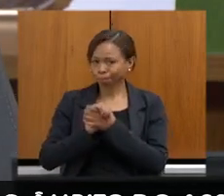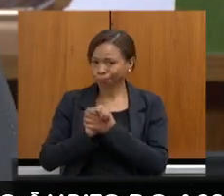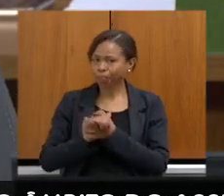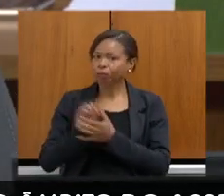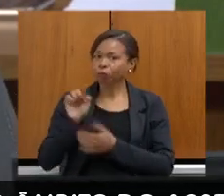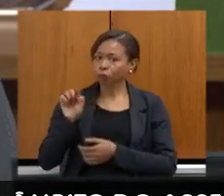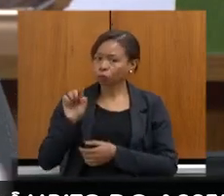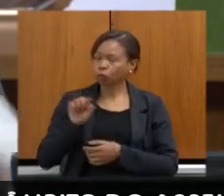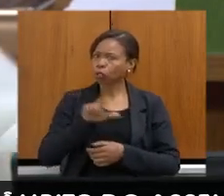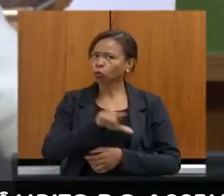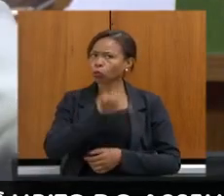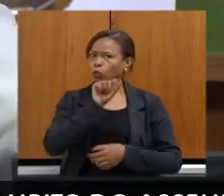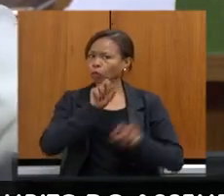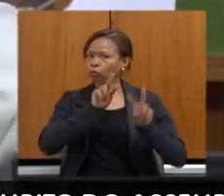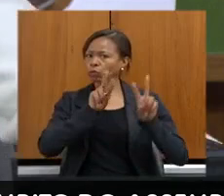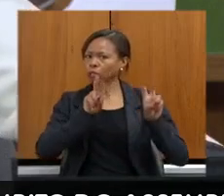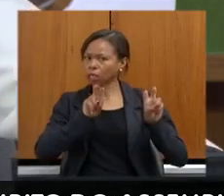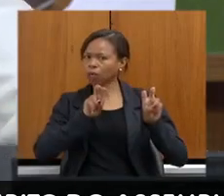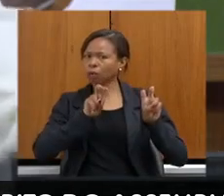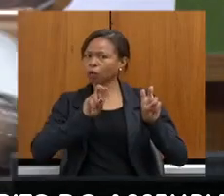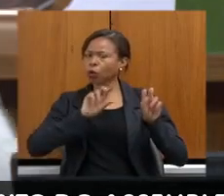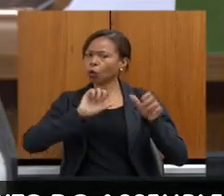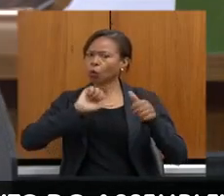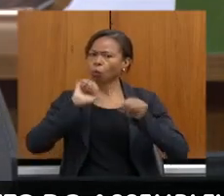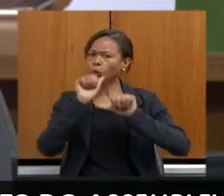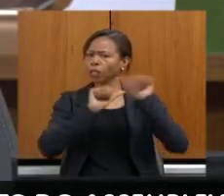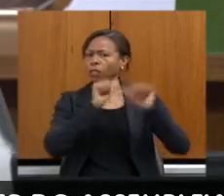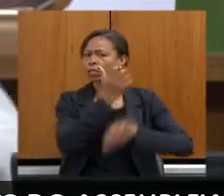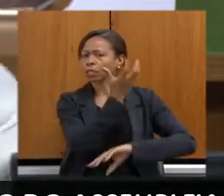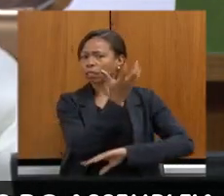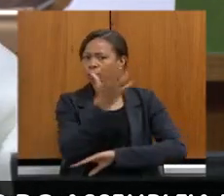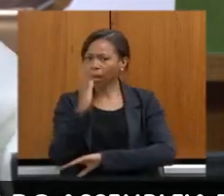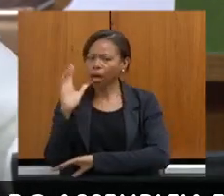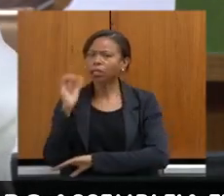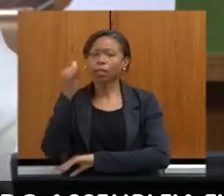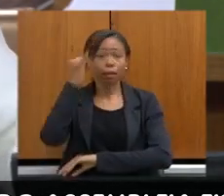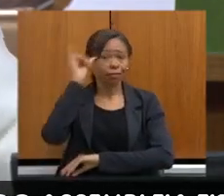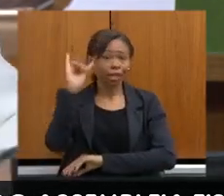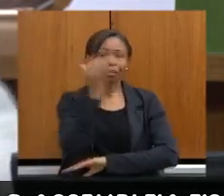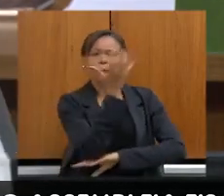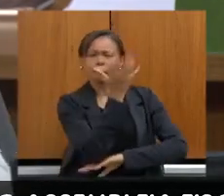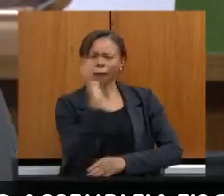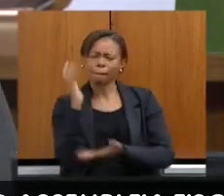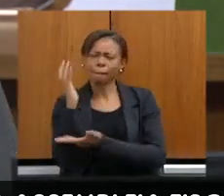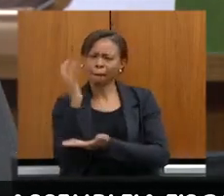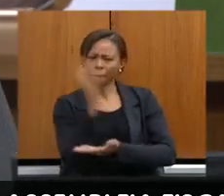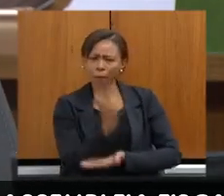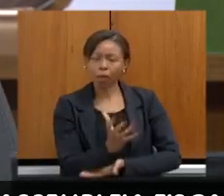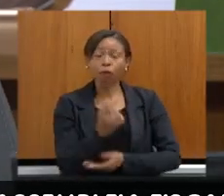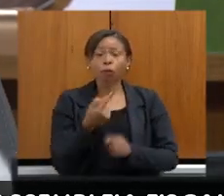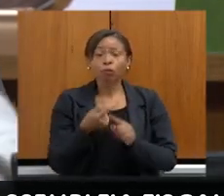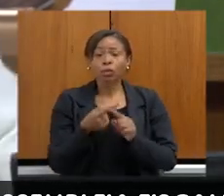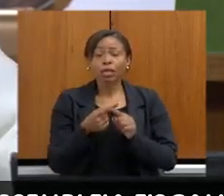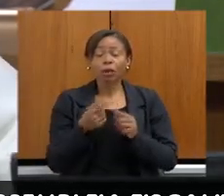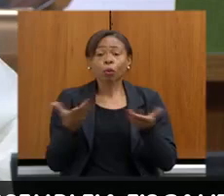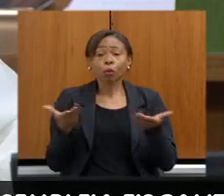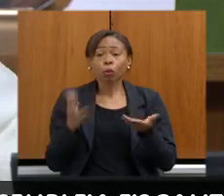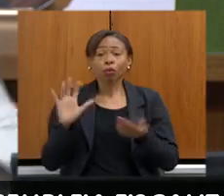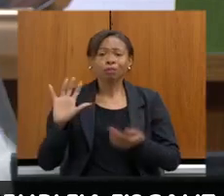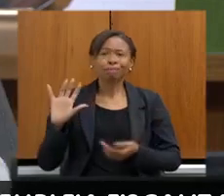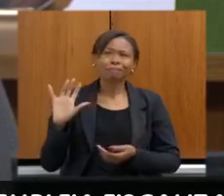pelo senhor do tema Mudanças Climáticas e Combate ao Desmatamento. Especialmente, Mudanças Climáticas é o tema hoje